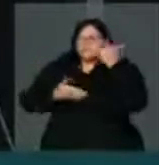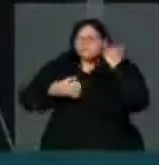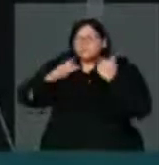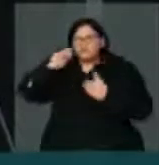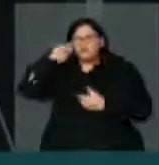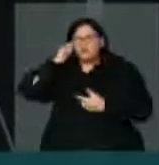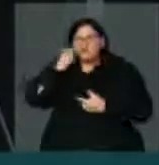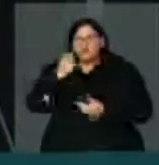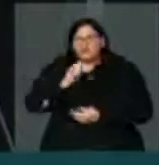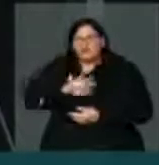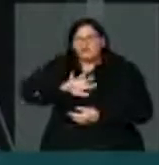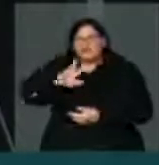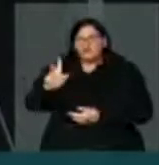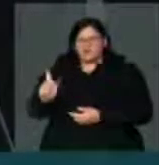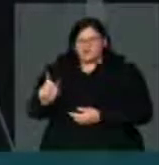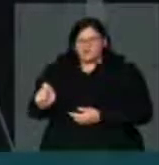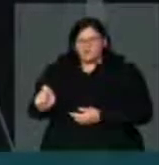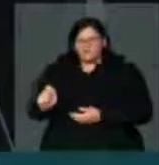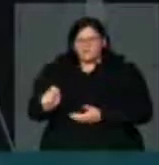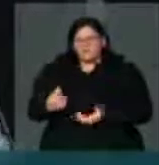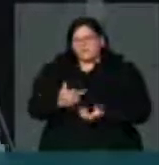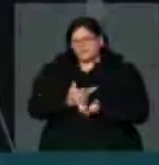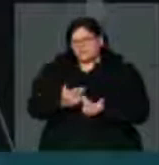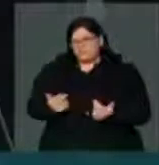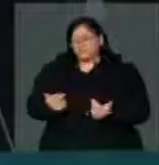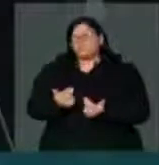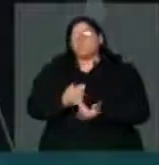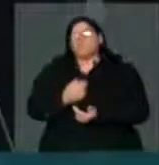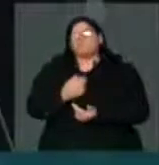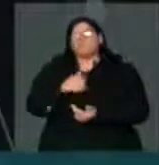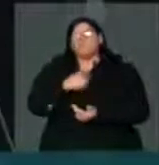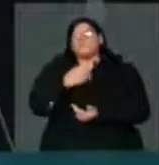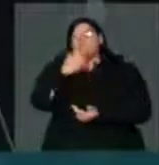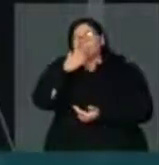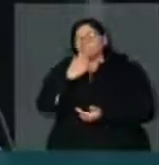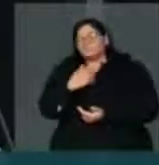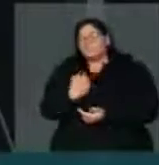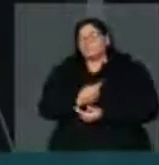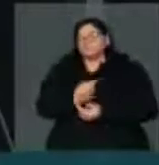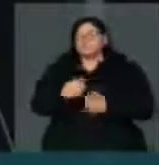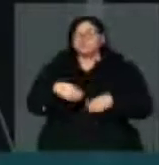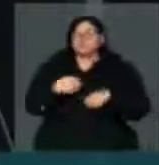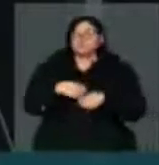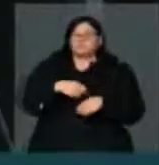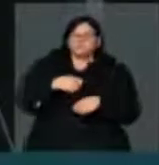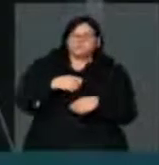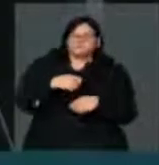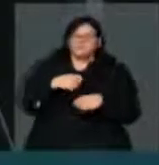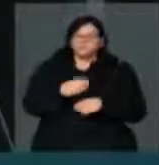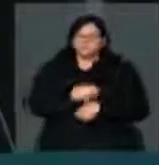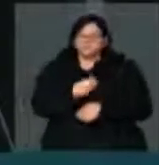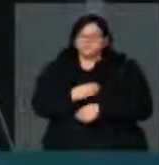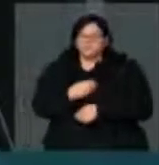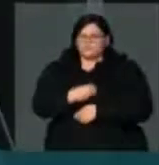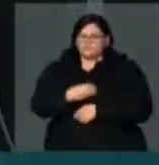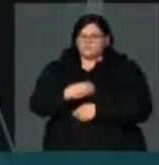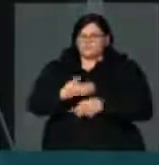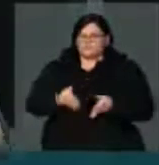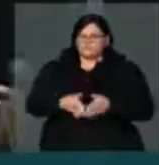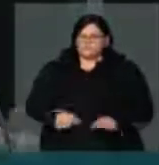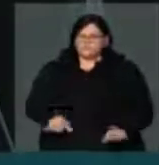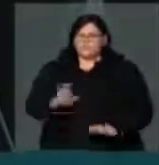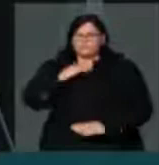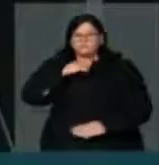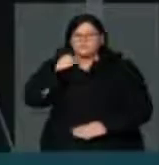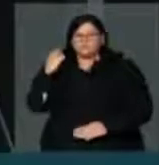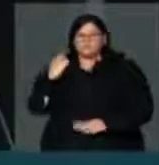vive essa dialética, que é a da nossa vida, nascimento, morte e ressurreição. A nossa vida, ela é repleta de